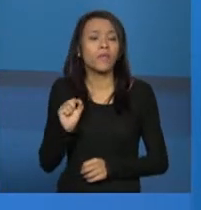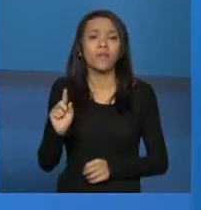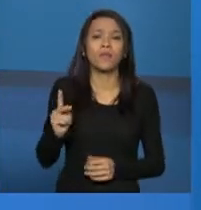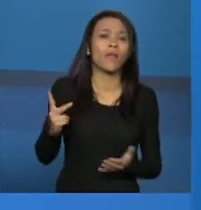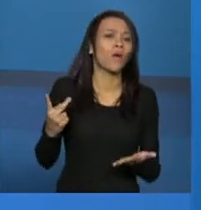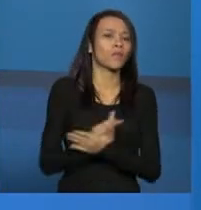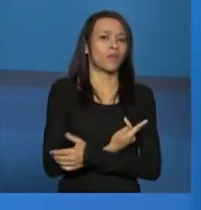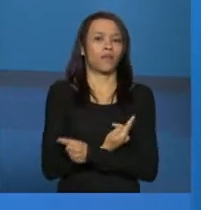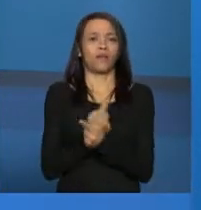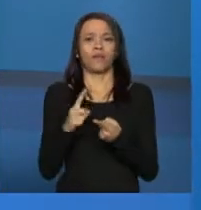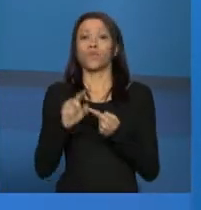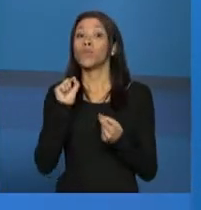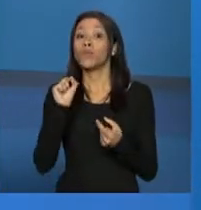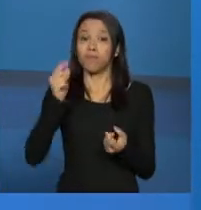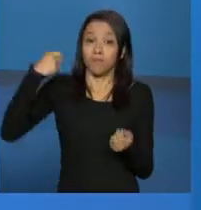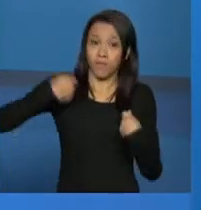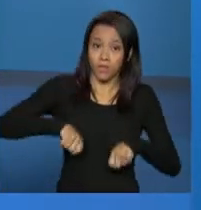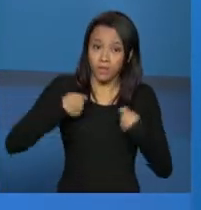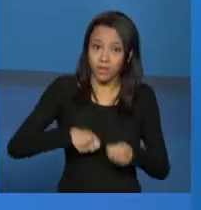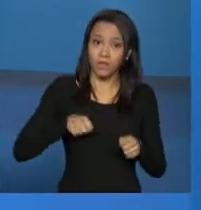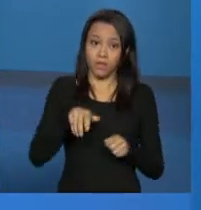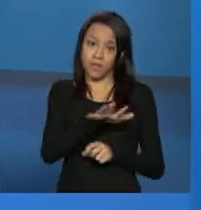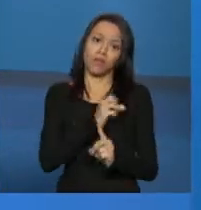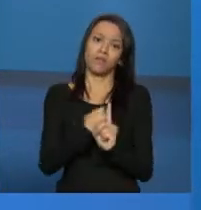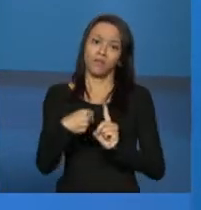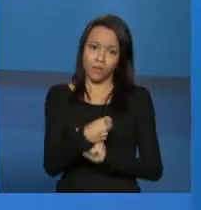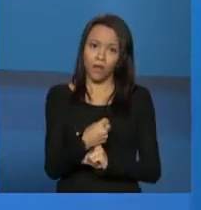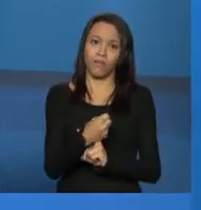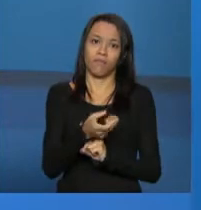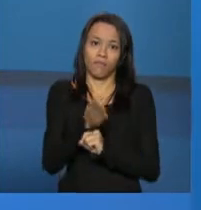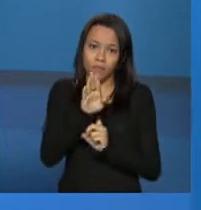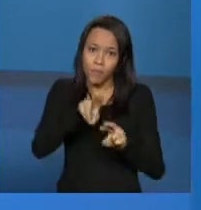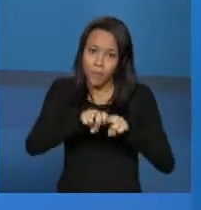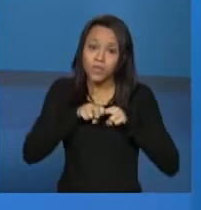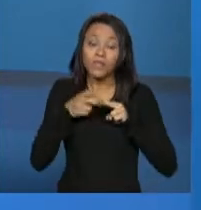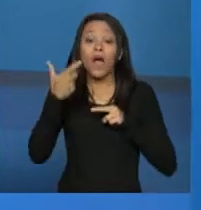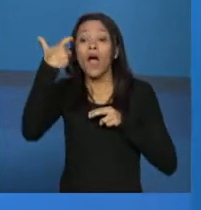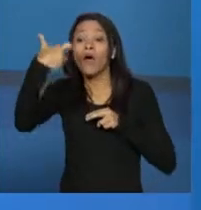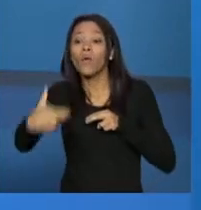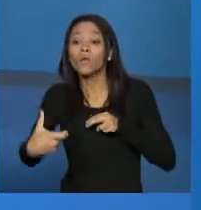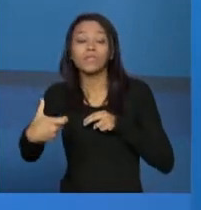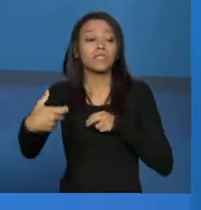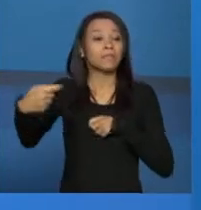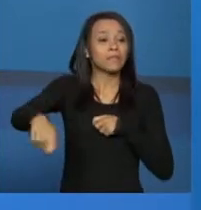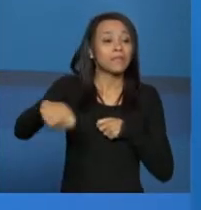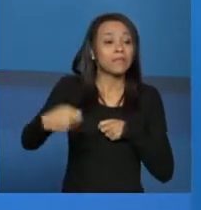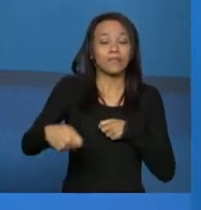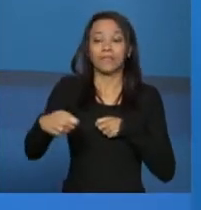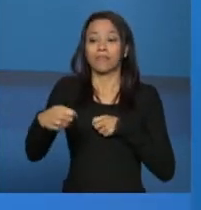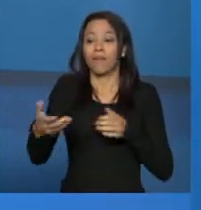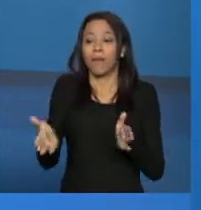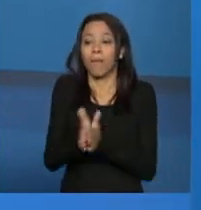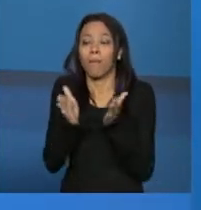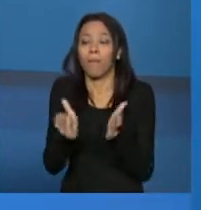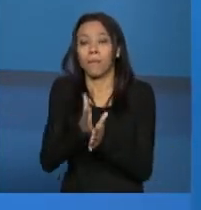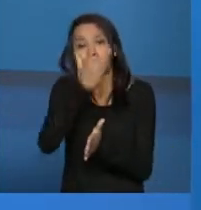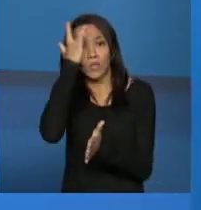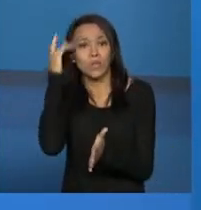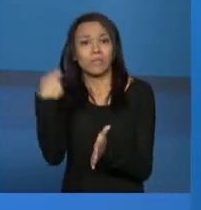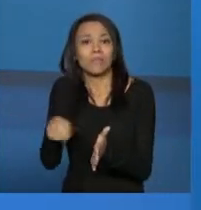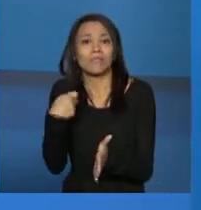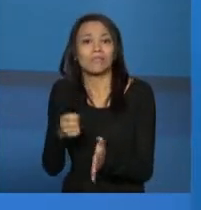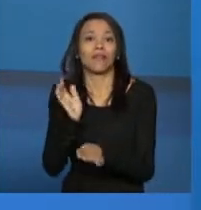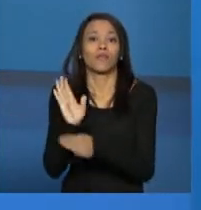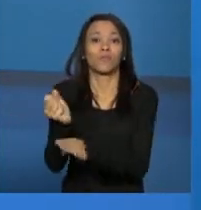necessidades dele em termos de assistência social onde estão localizados os focos onde é mais vulnerável onde